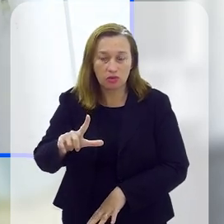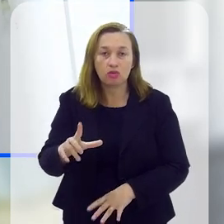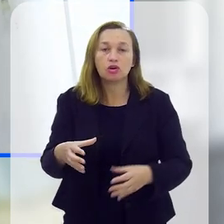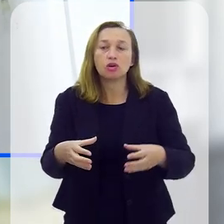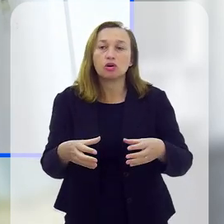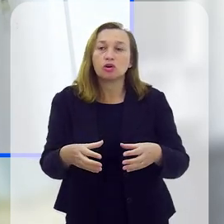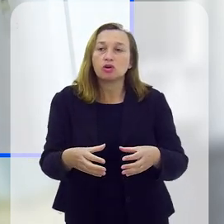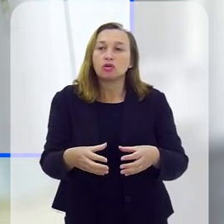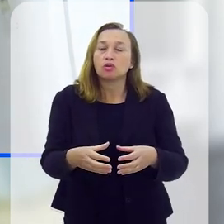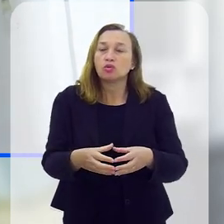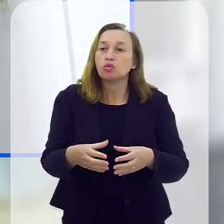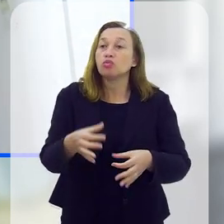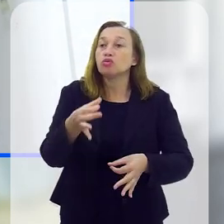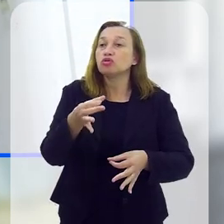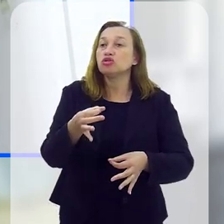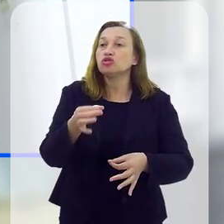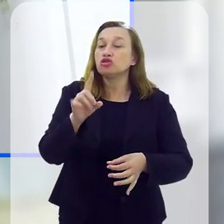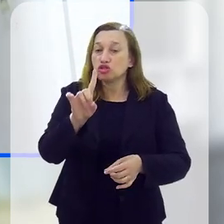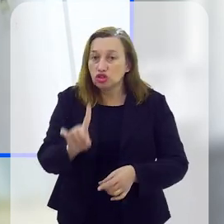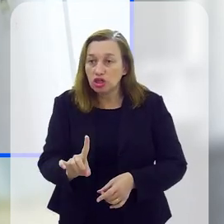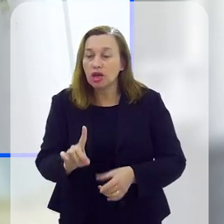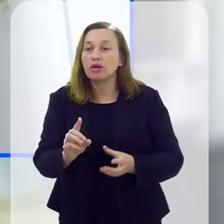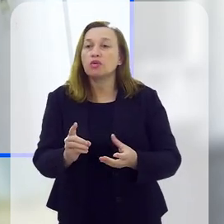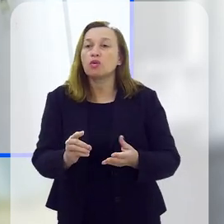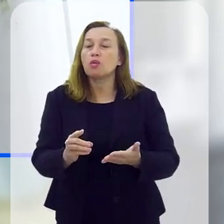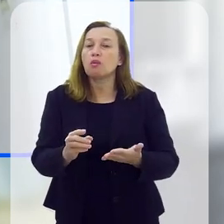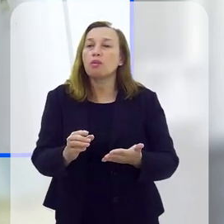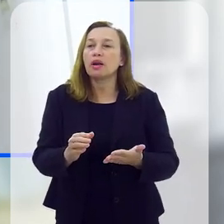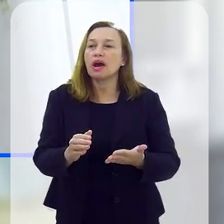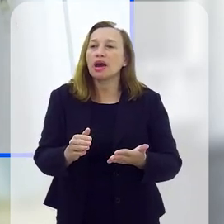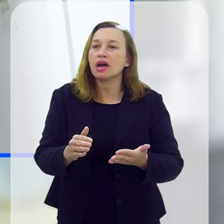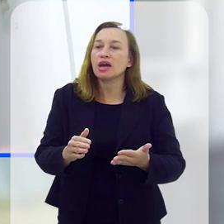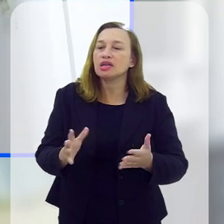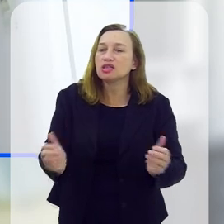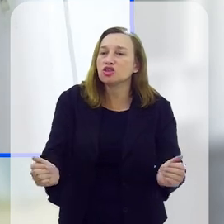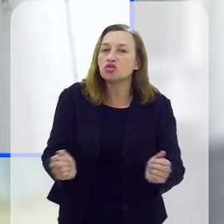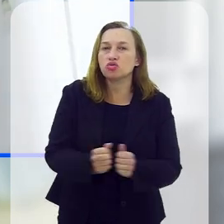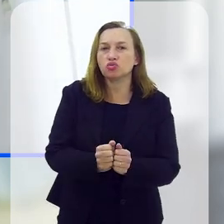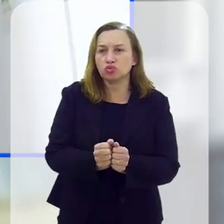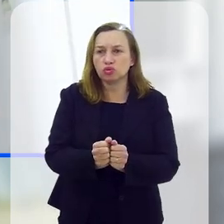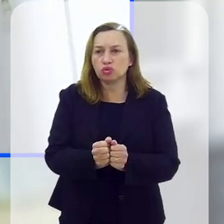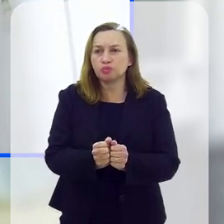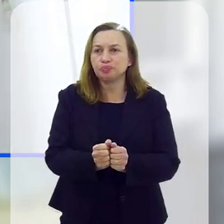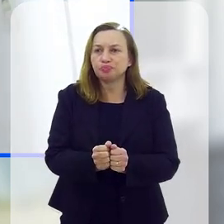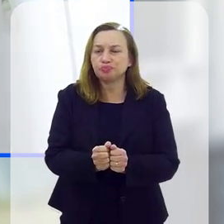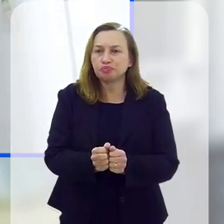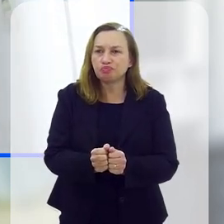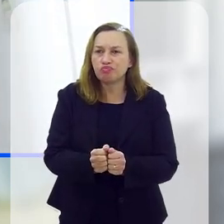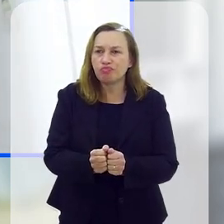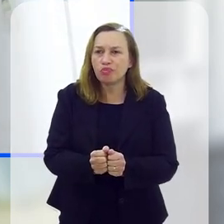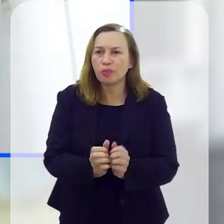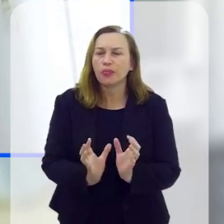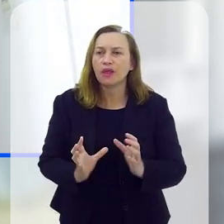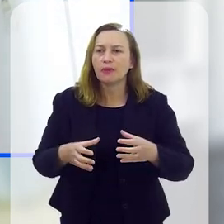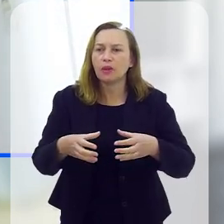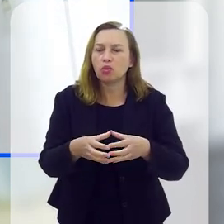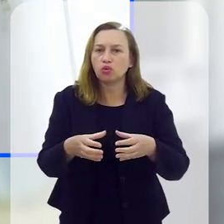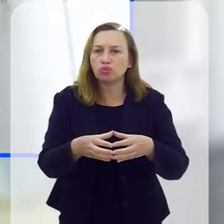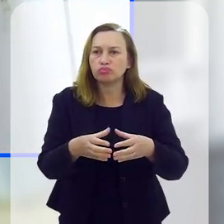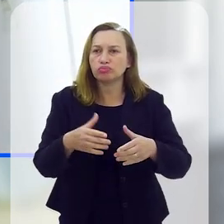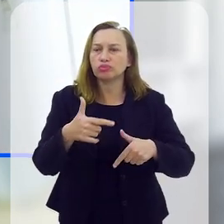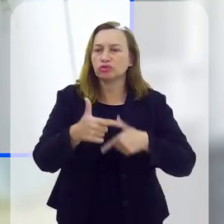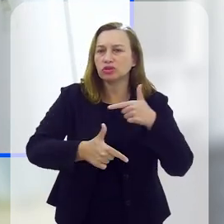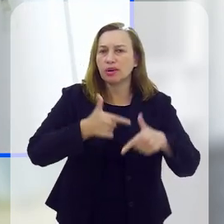operadores de direito para esse trâmite junto aos provedores de